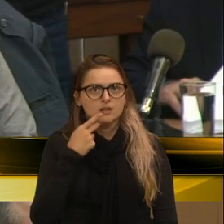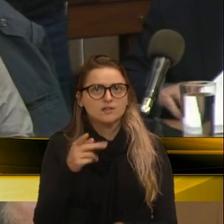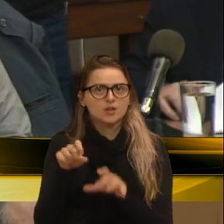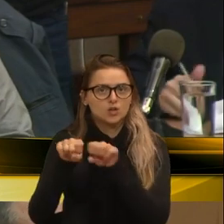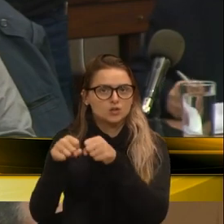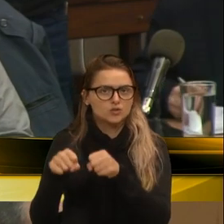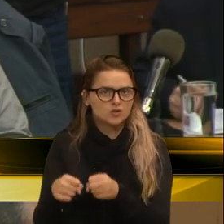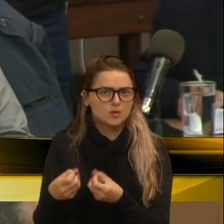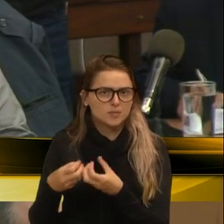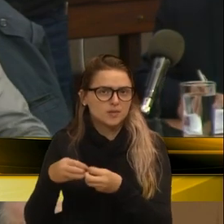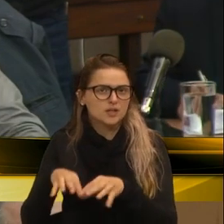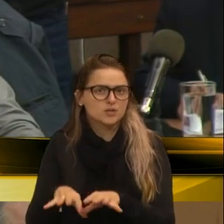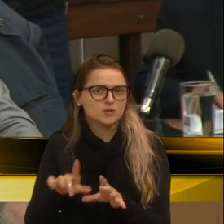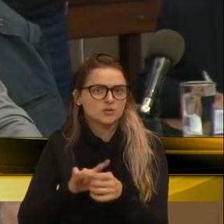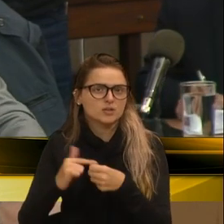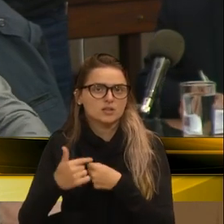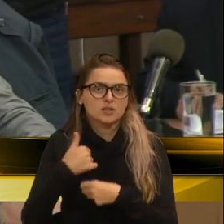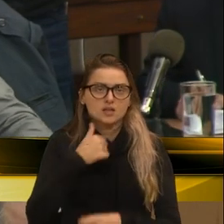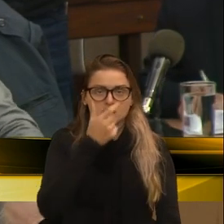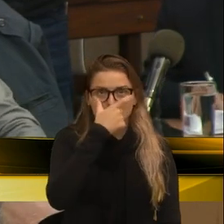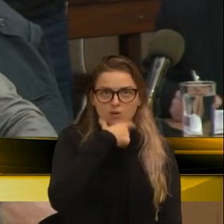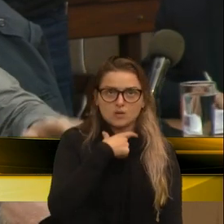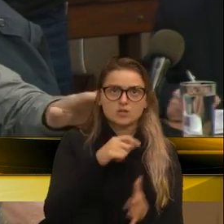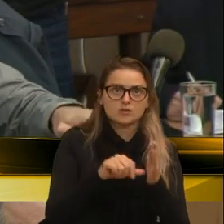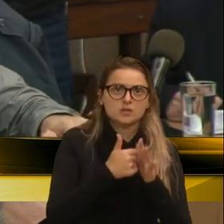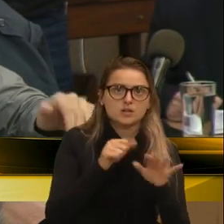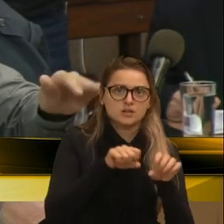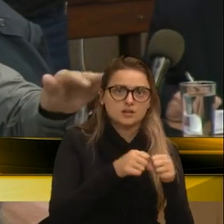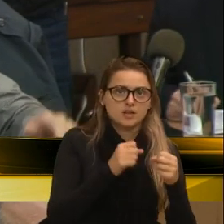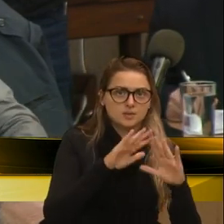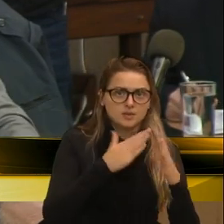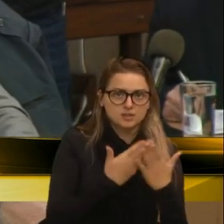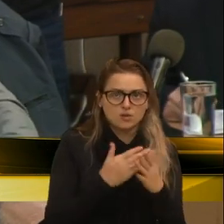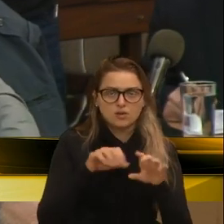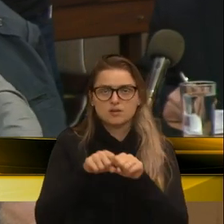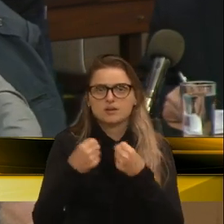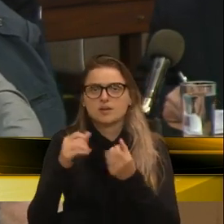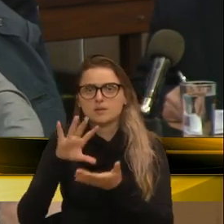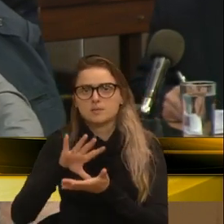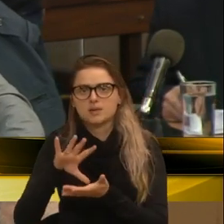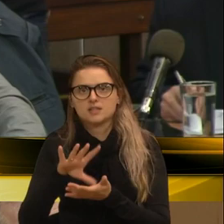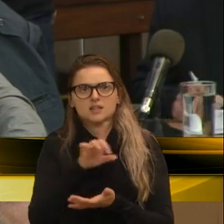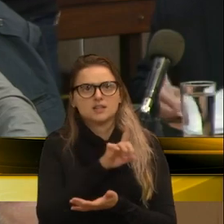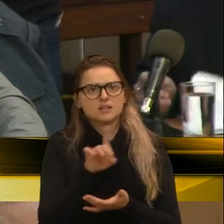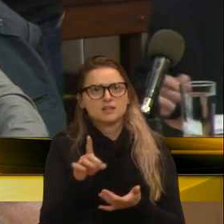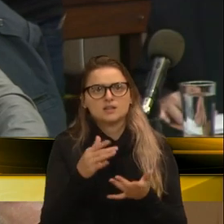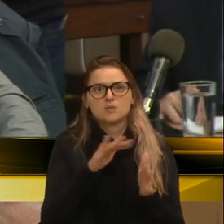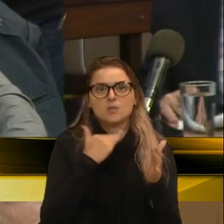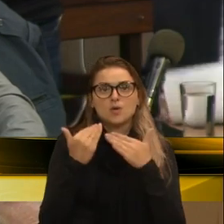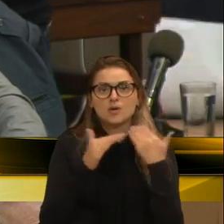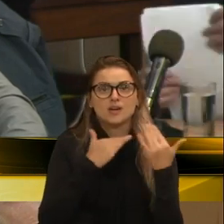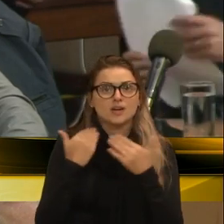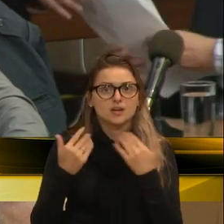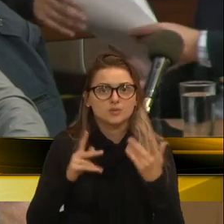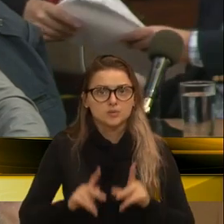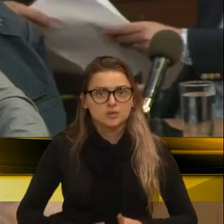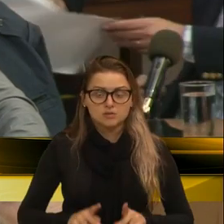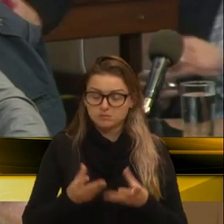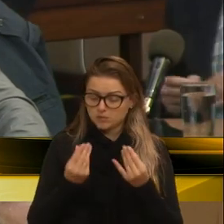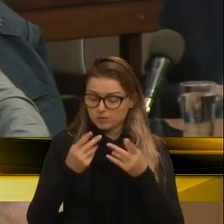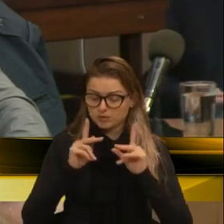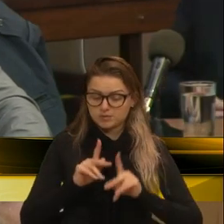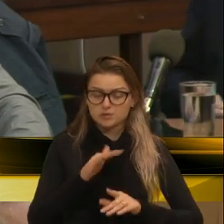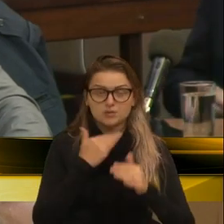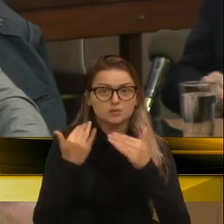cidade, eu prefiro que o prefeito destrua a praça, destrua a escola, destrua, do que está destruindo vidas. E as pessoas estão morrendo, vereador